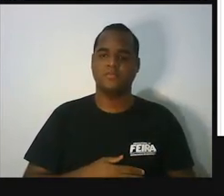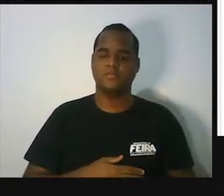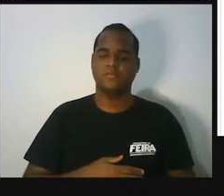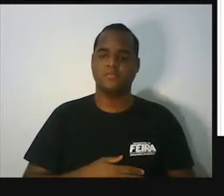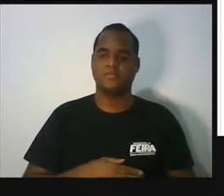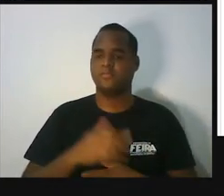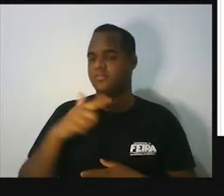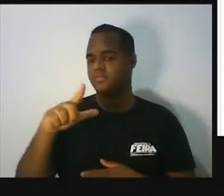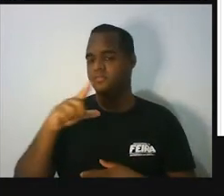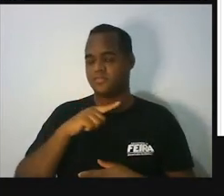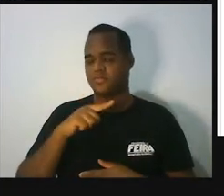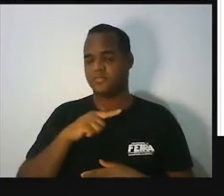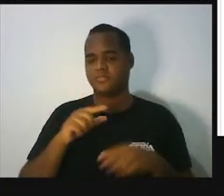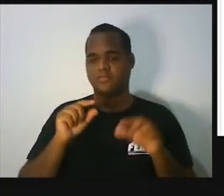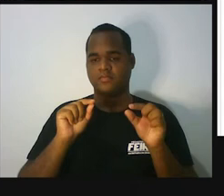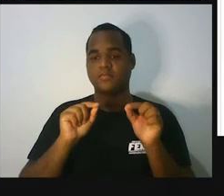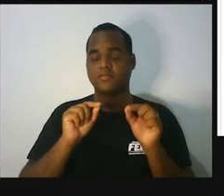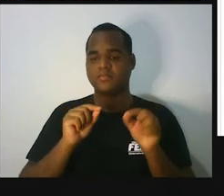bacana.